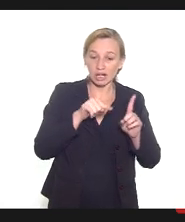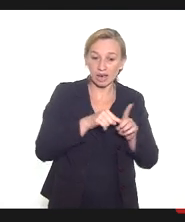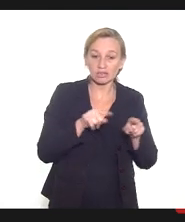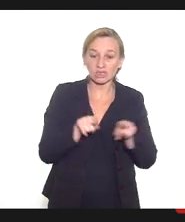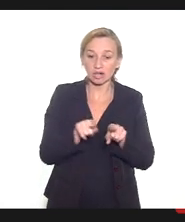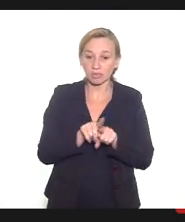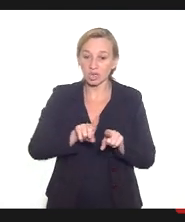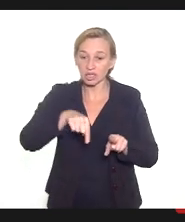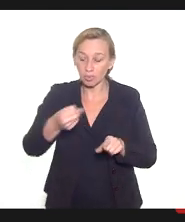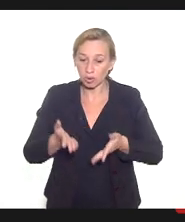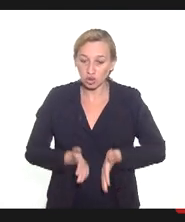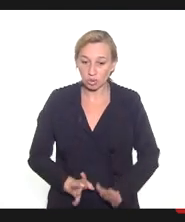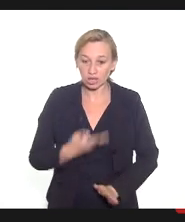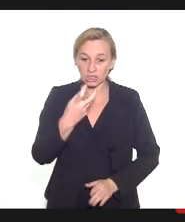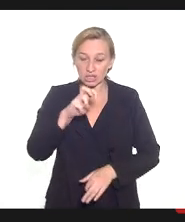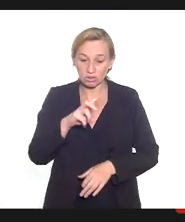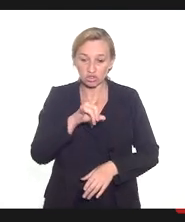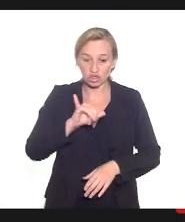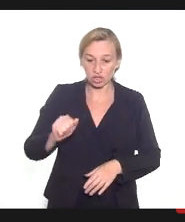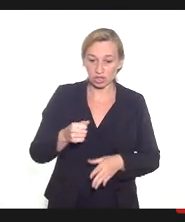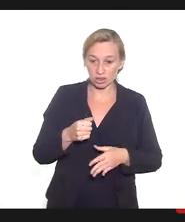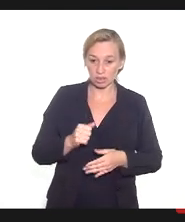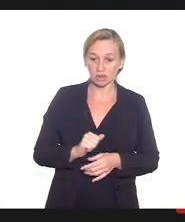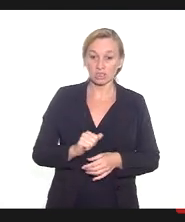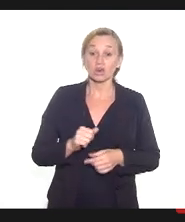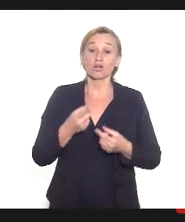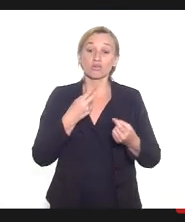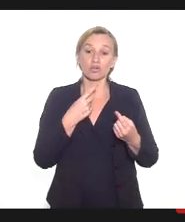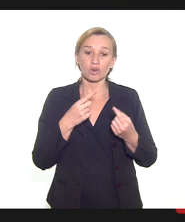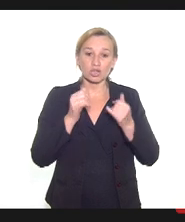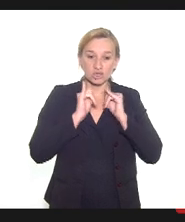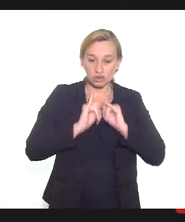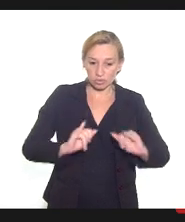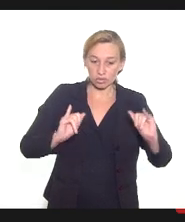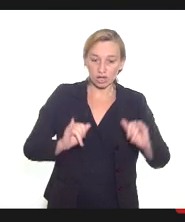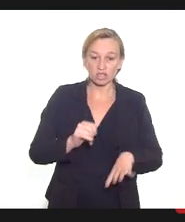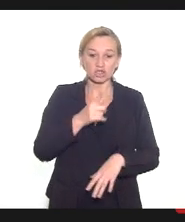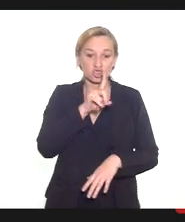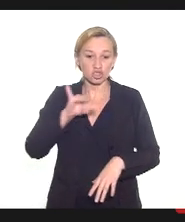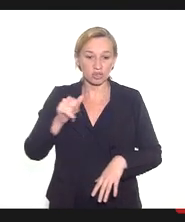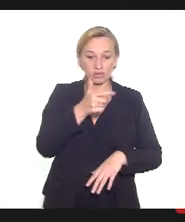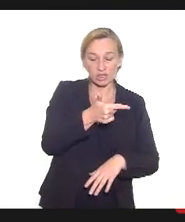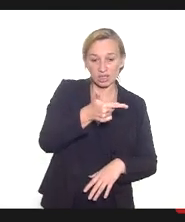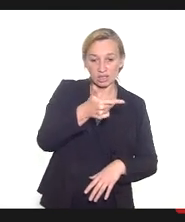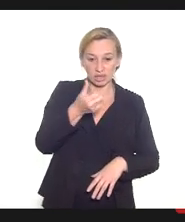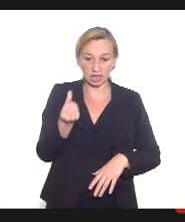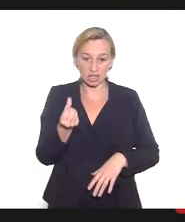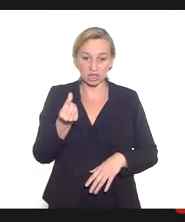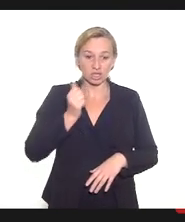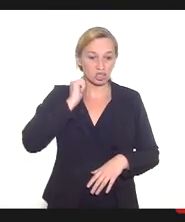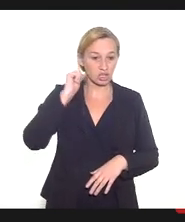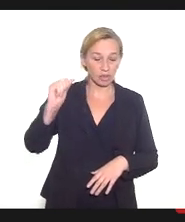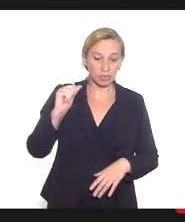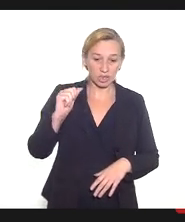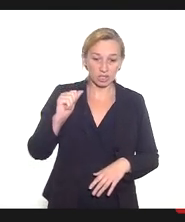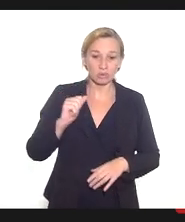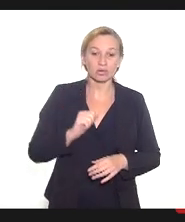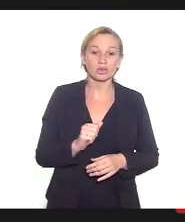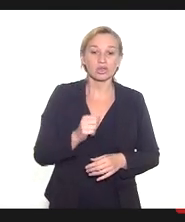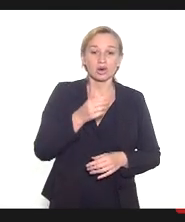contra a Covid, o que efetivamente foi divulgado no dia 26 de abril, com a publicação da nota técnica